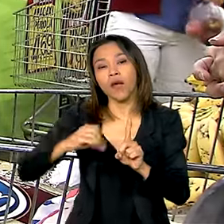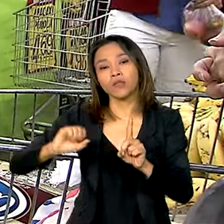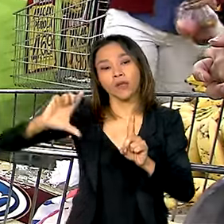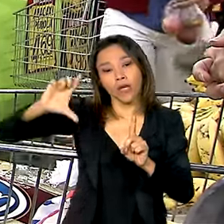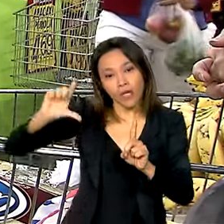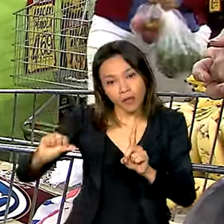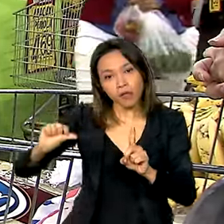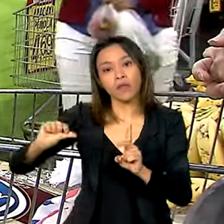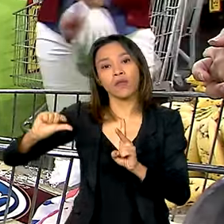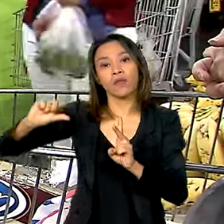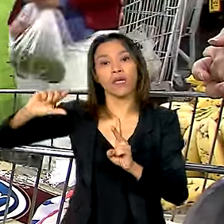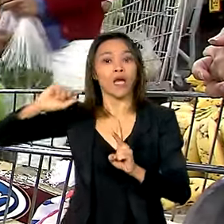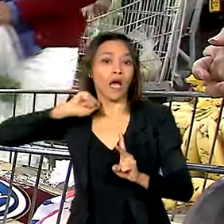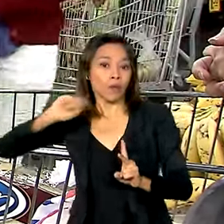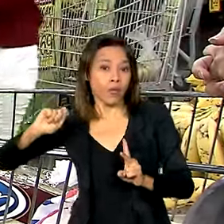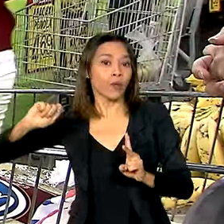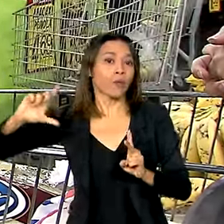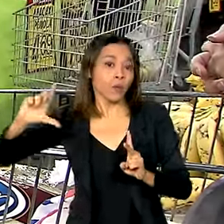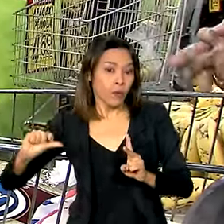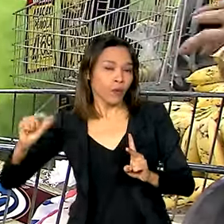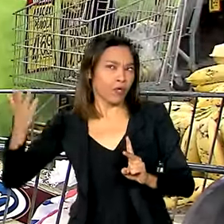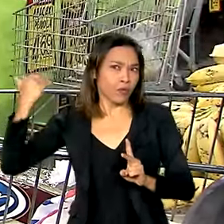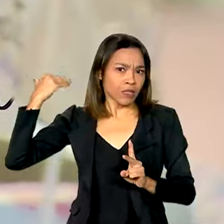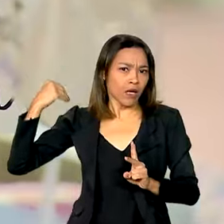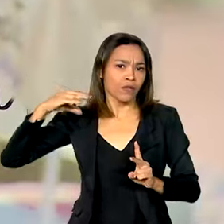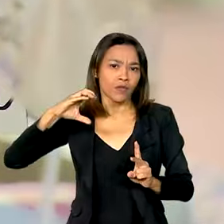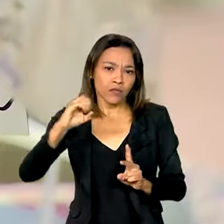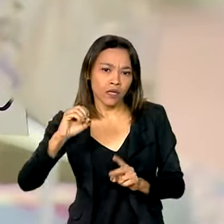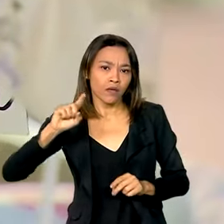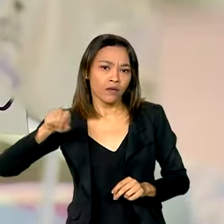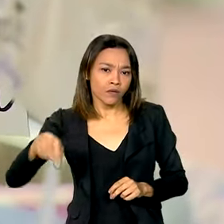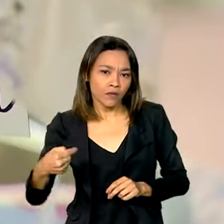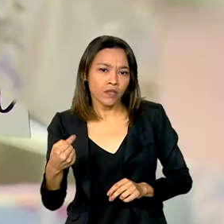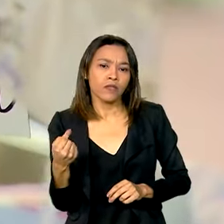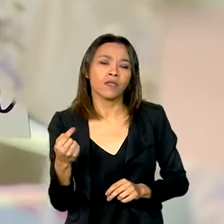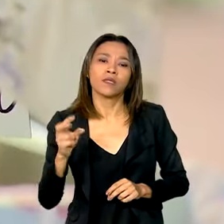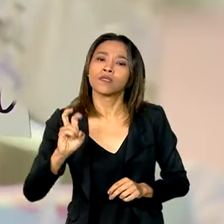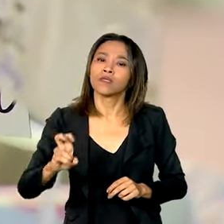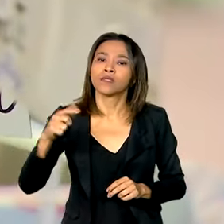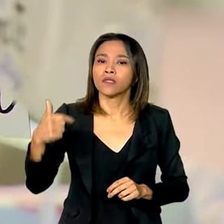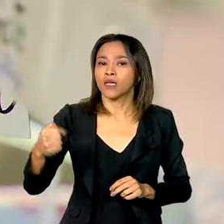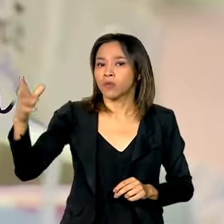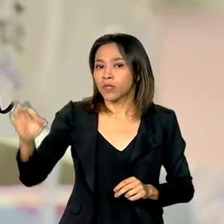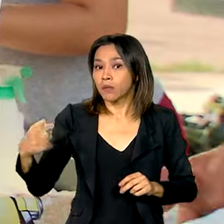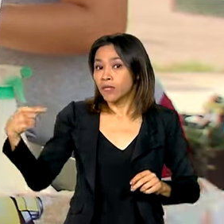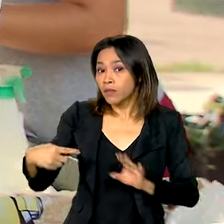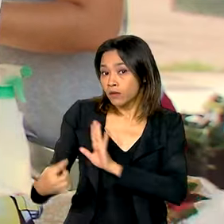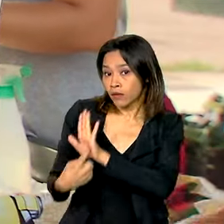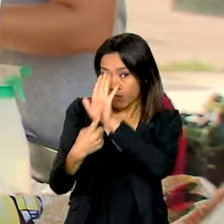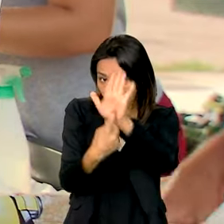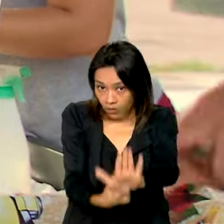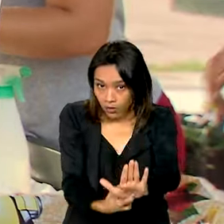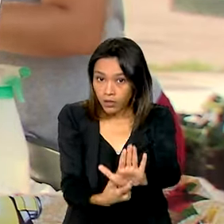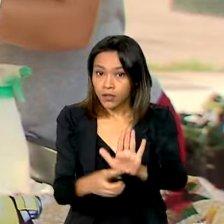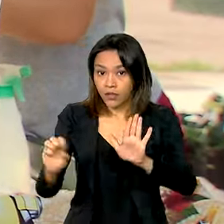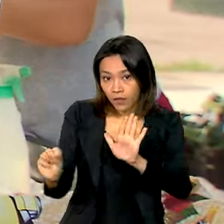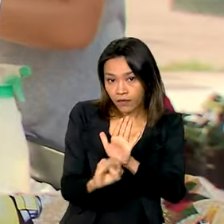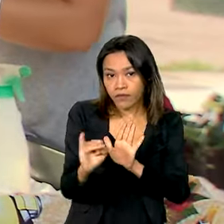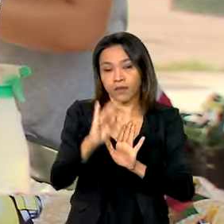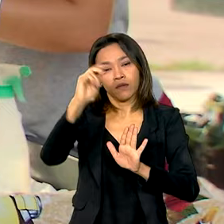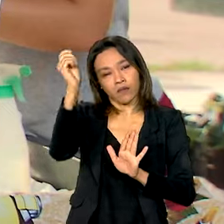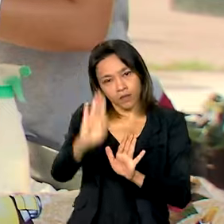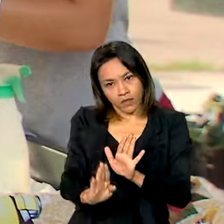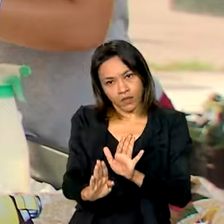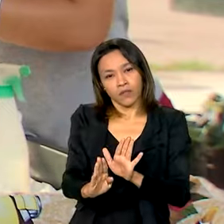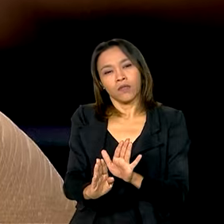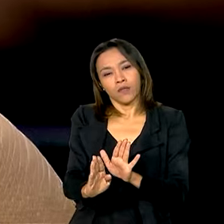em relação a abril do ano passado, quando foi de 0,57%. Isso indica que a inflação no